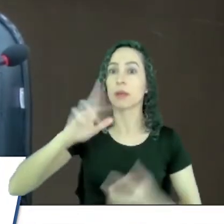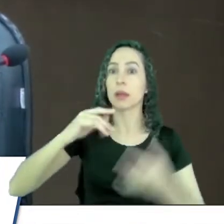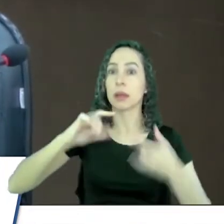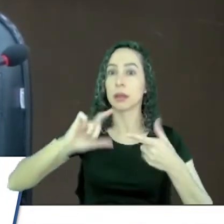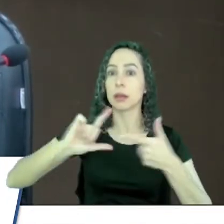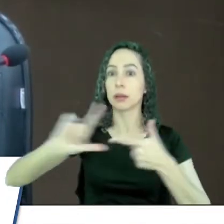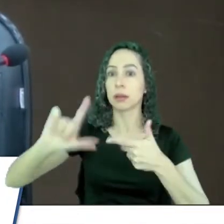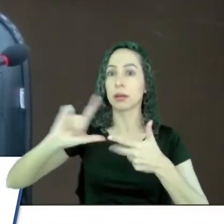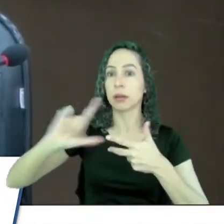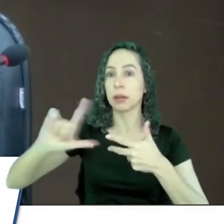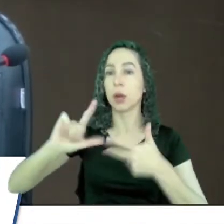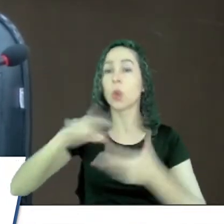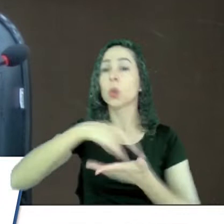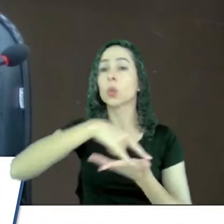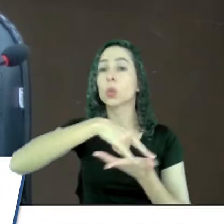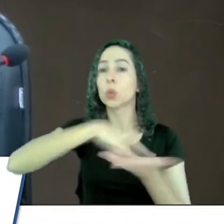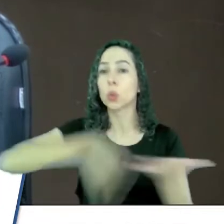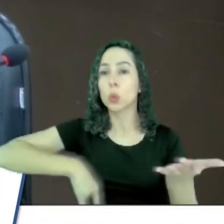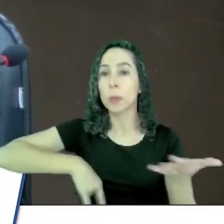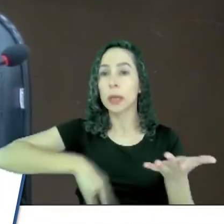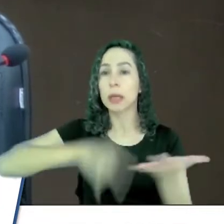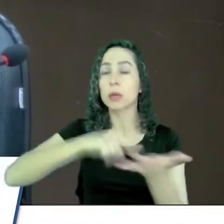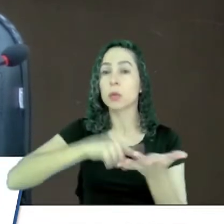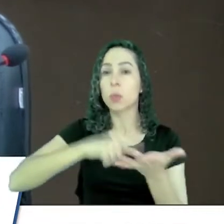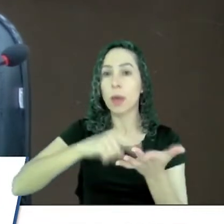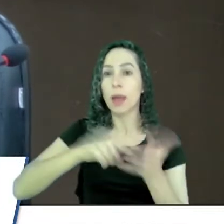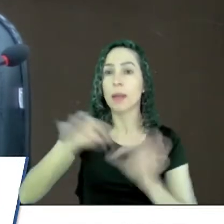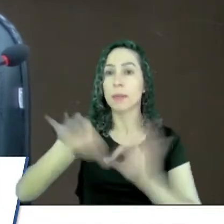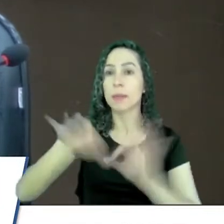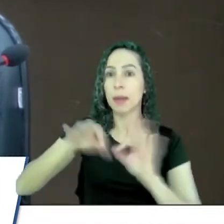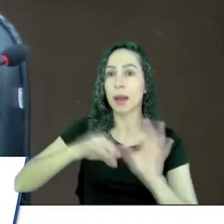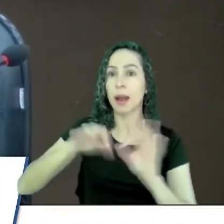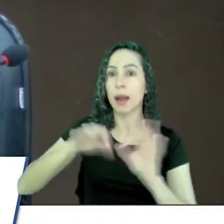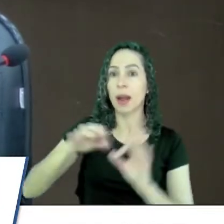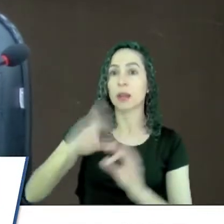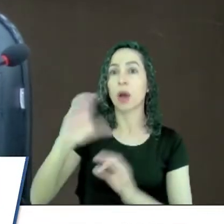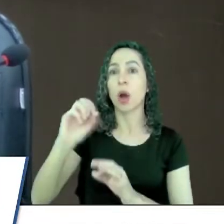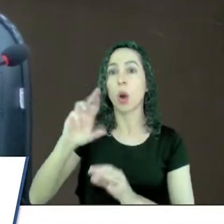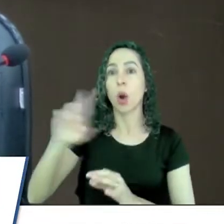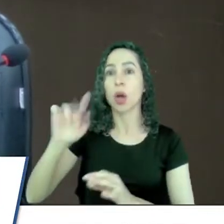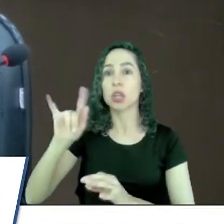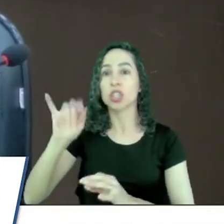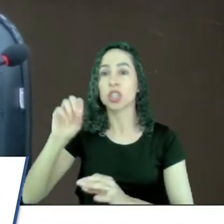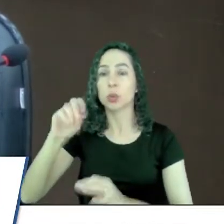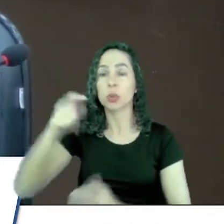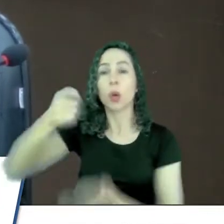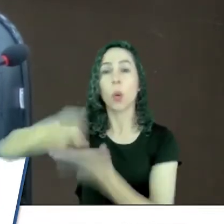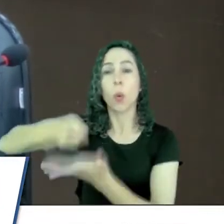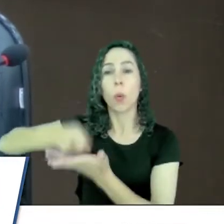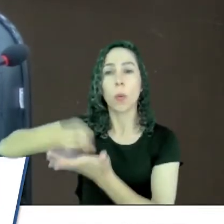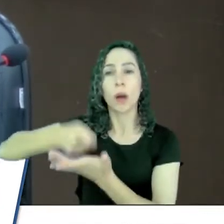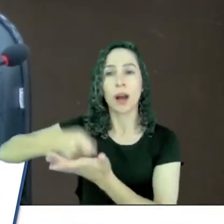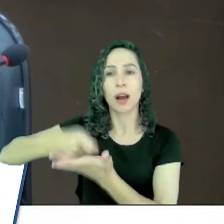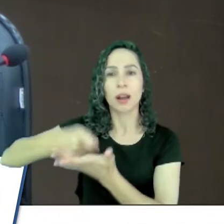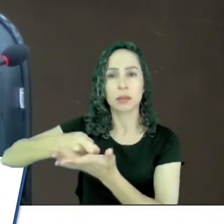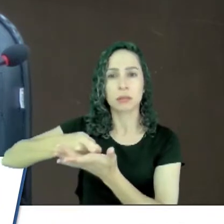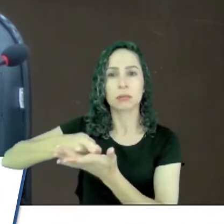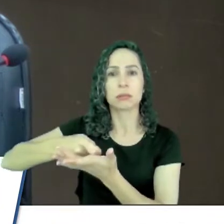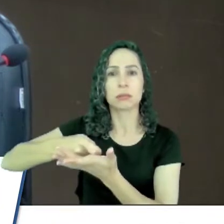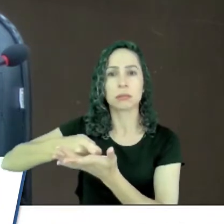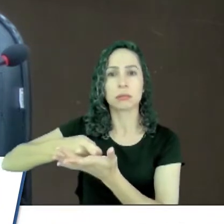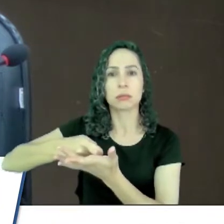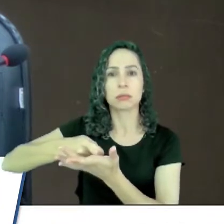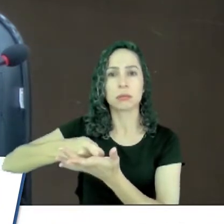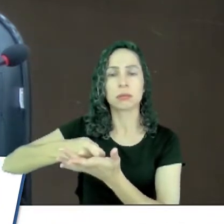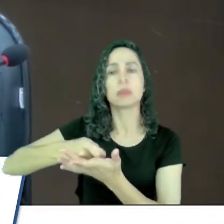documento que seja protocolado na Corregedoria da Prefeitura Municipal, cobrando, cobrando aquilo